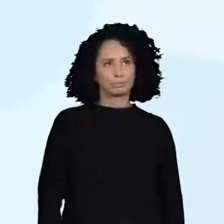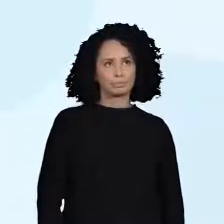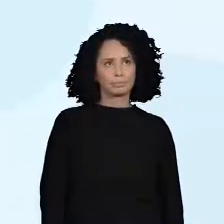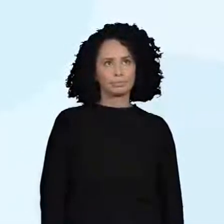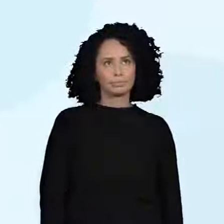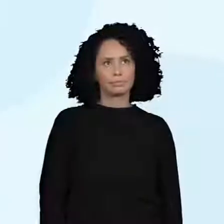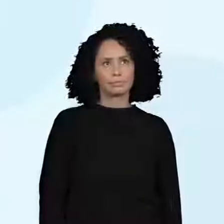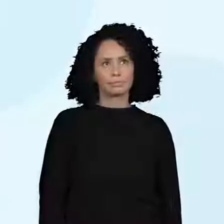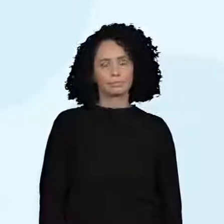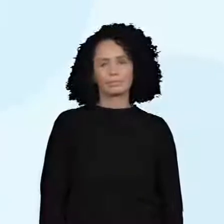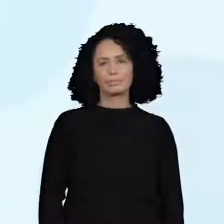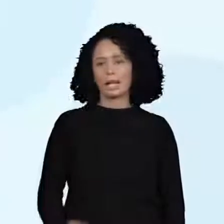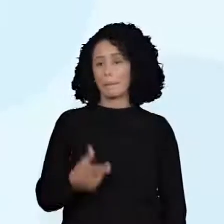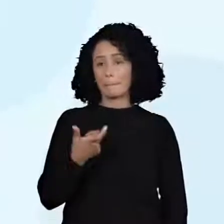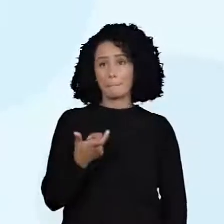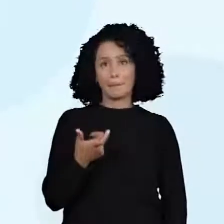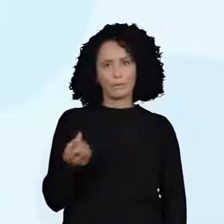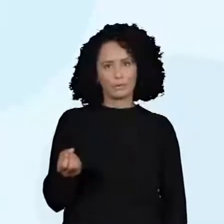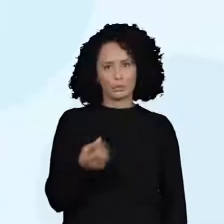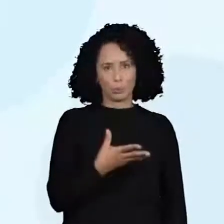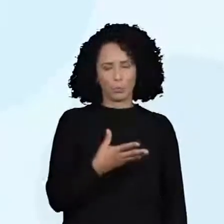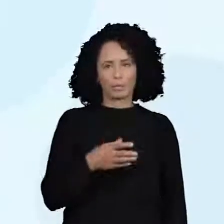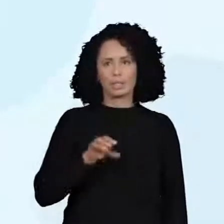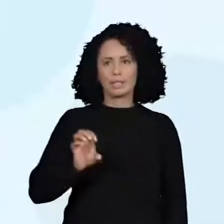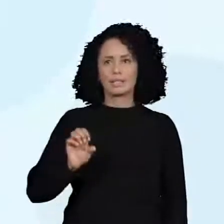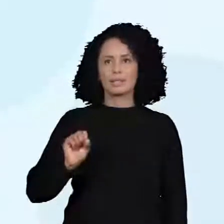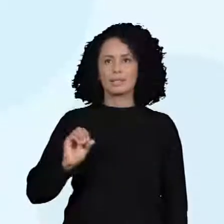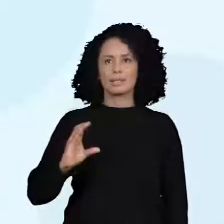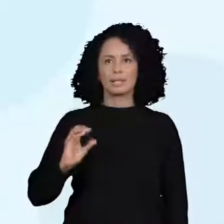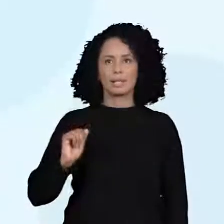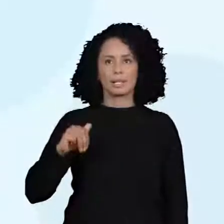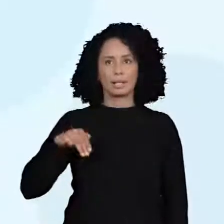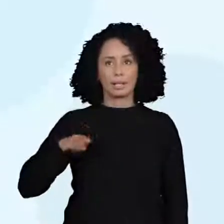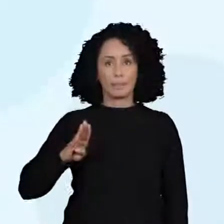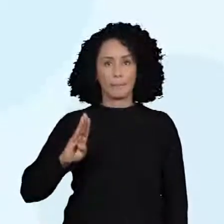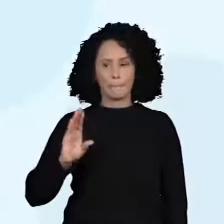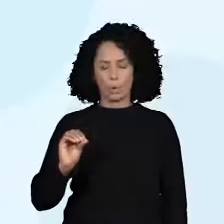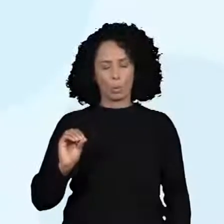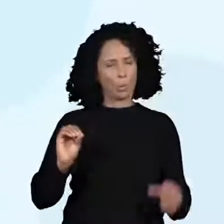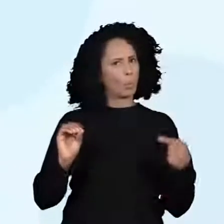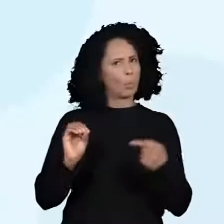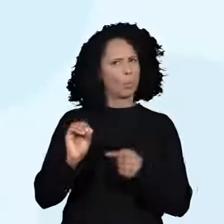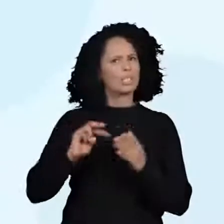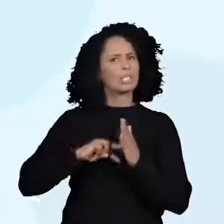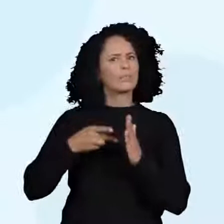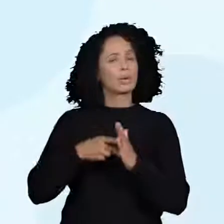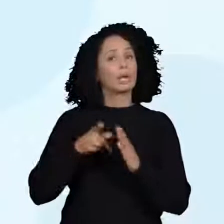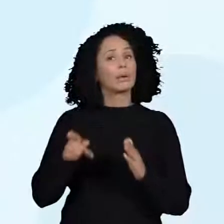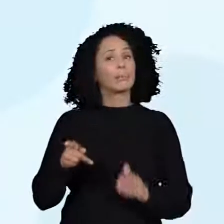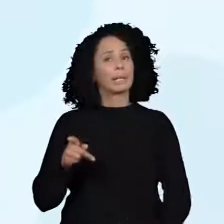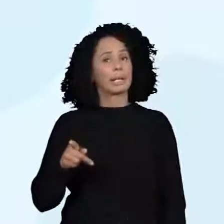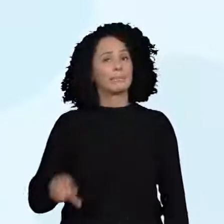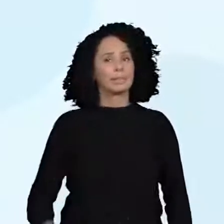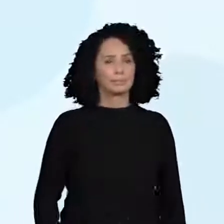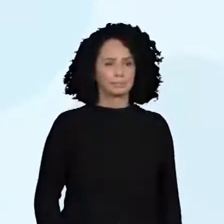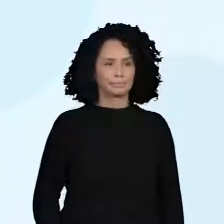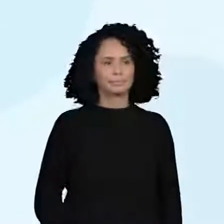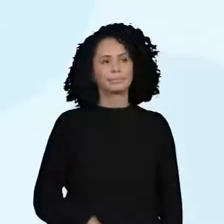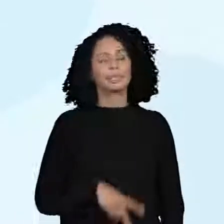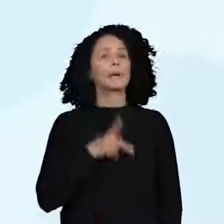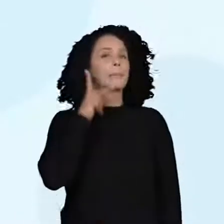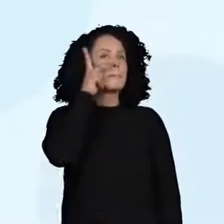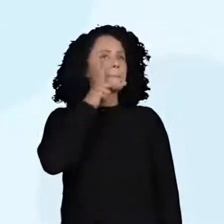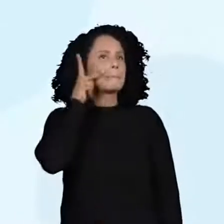Uma palavrinha nova aqui para a gente. Escambo. Na Paraíba. Permuta.